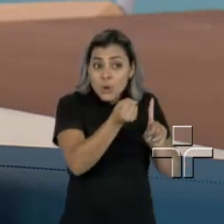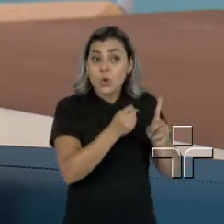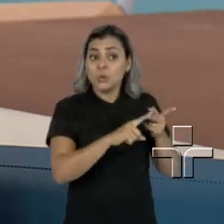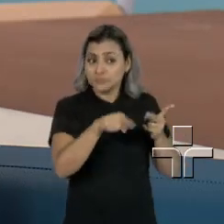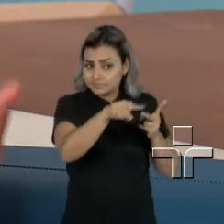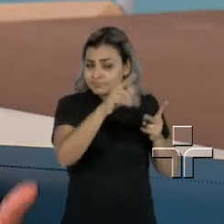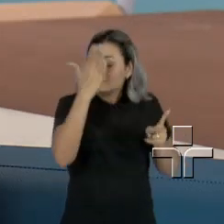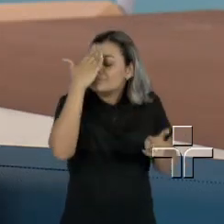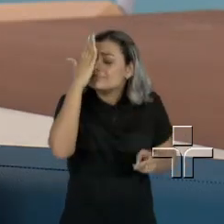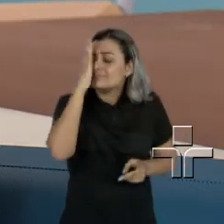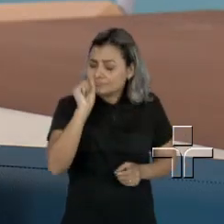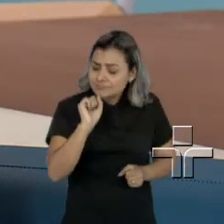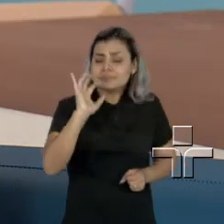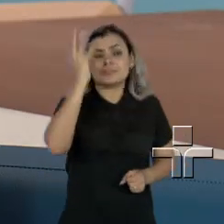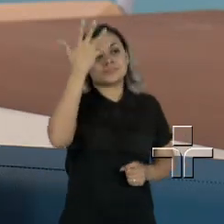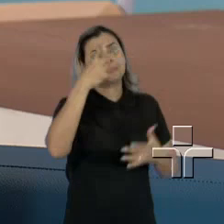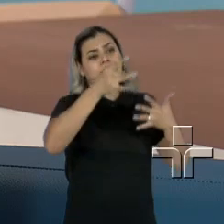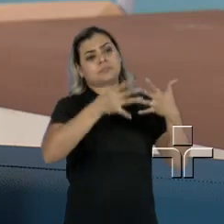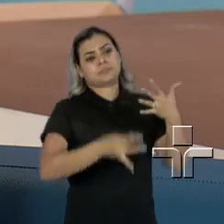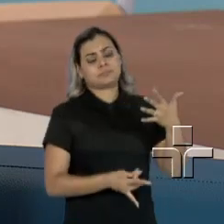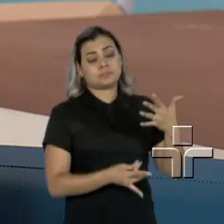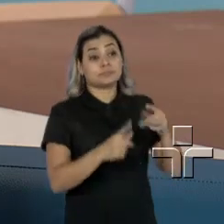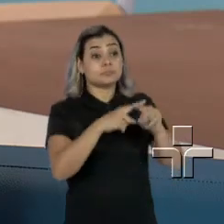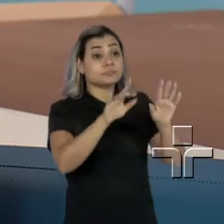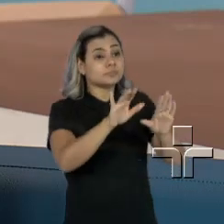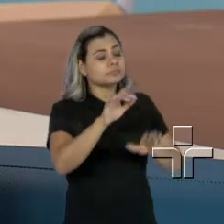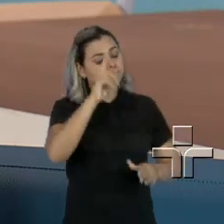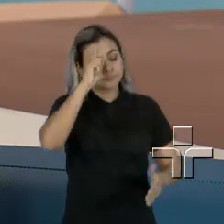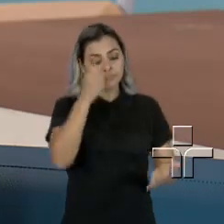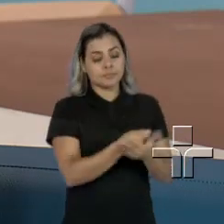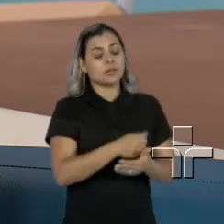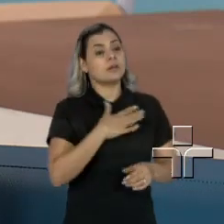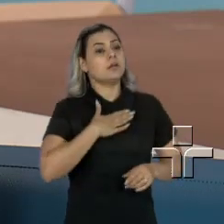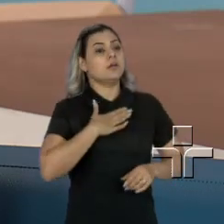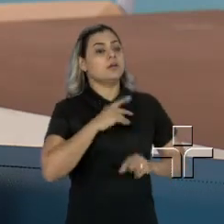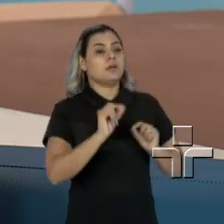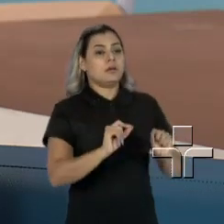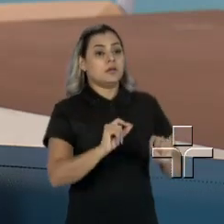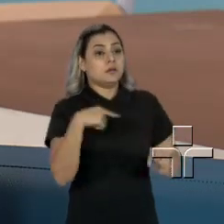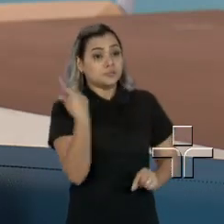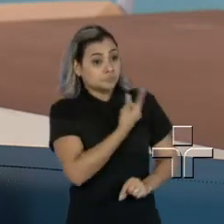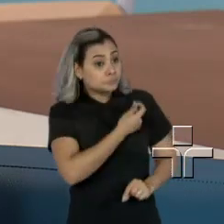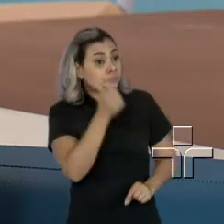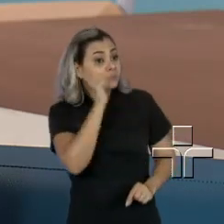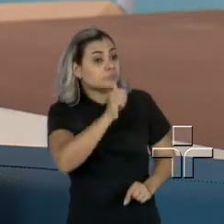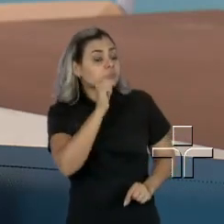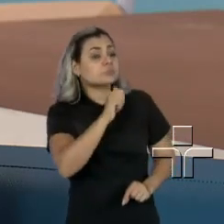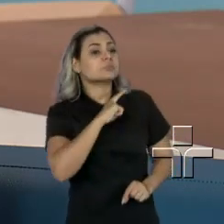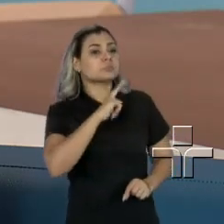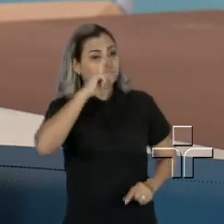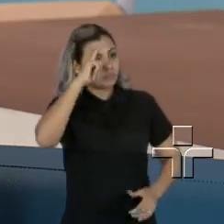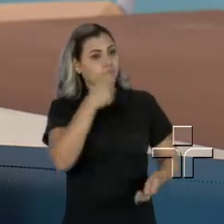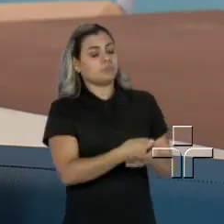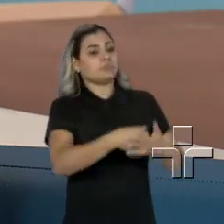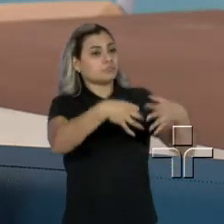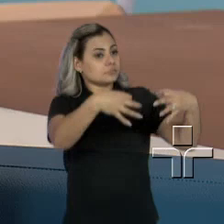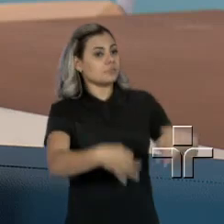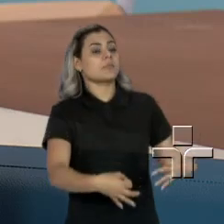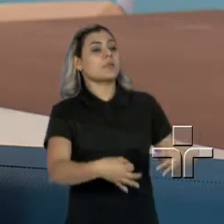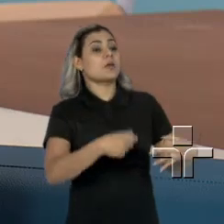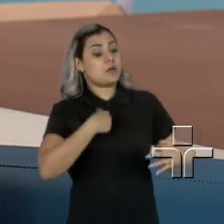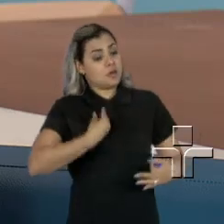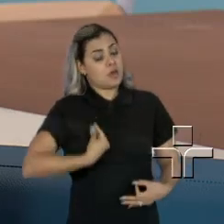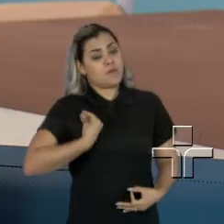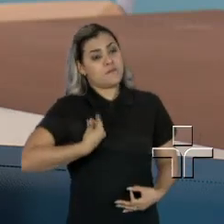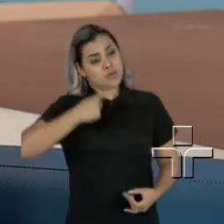vocês sabem disso pelas notícias. Então o que vale é a sua decisão. Nós mulheres temos o poder de decisão sobre a nossa